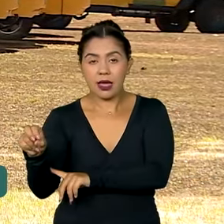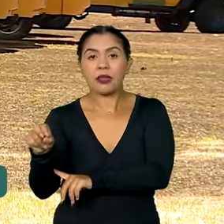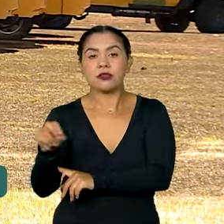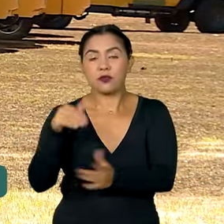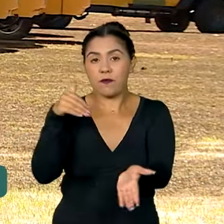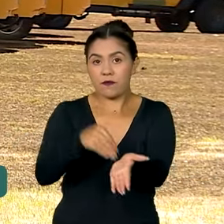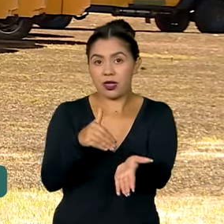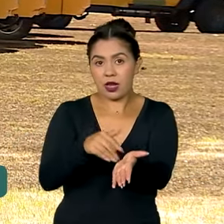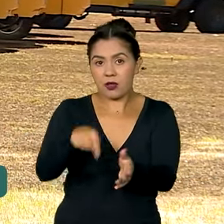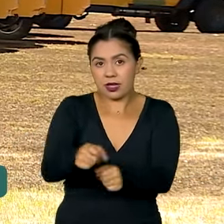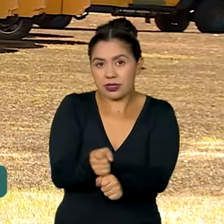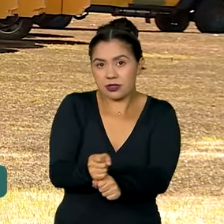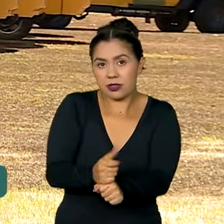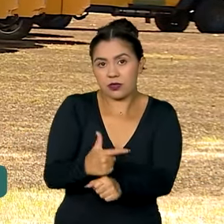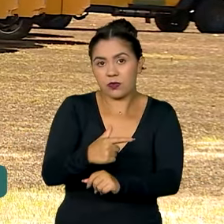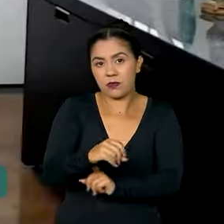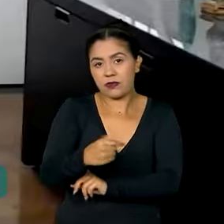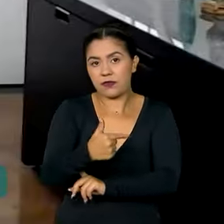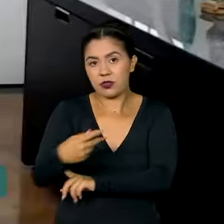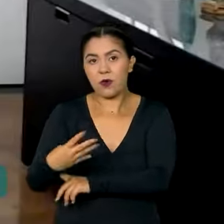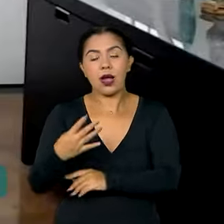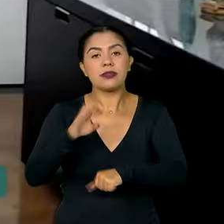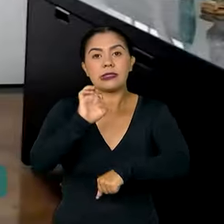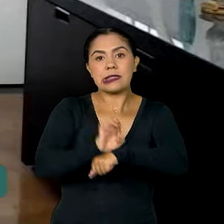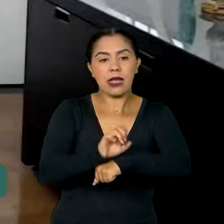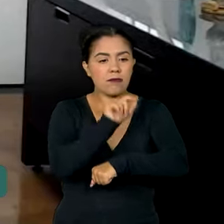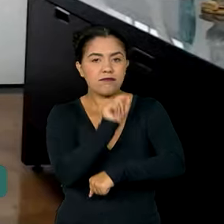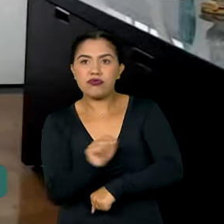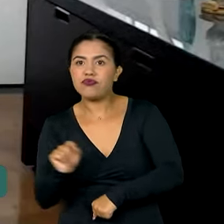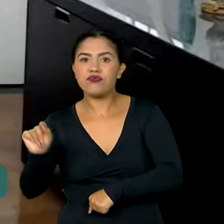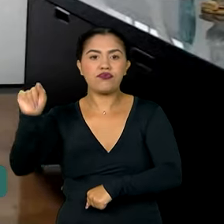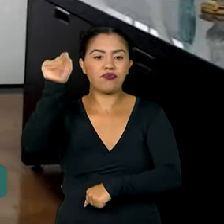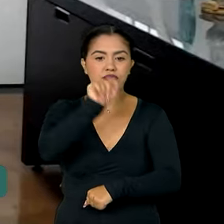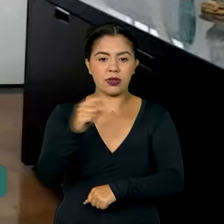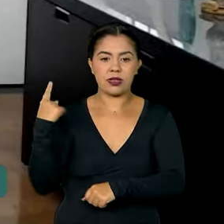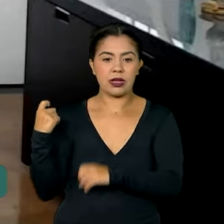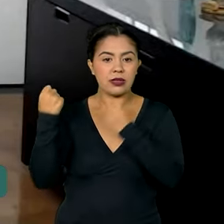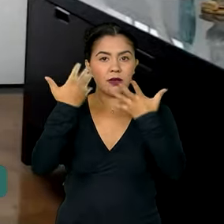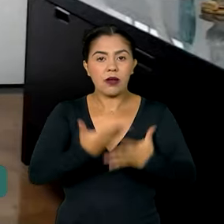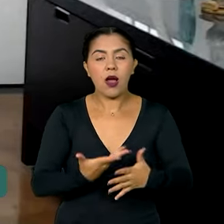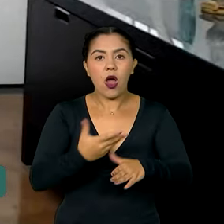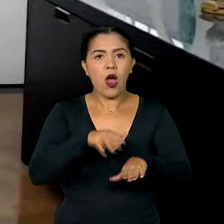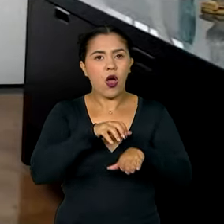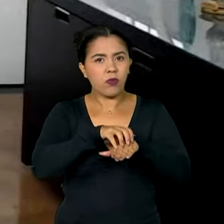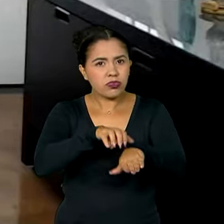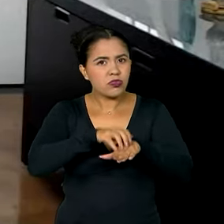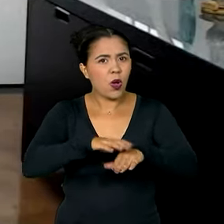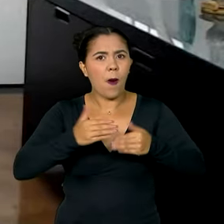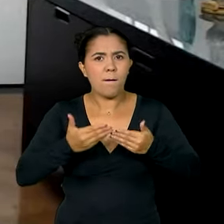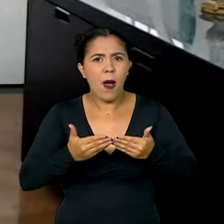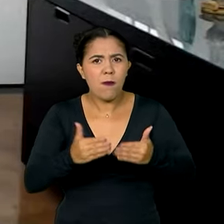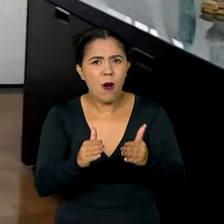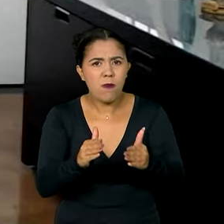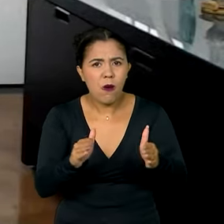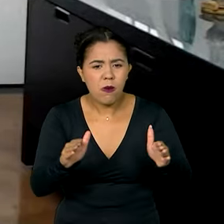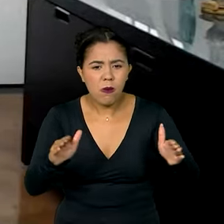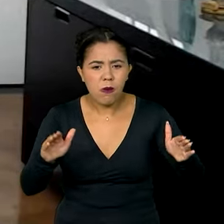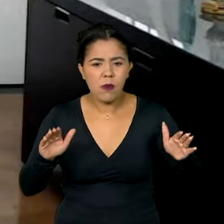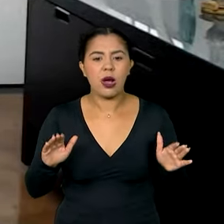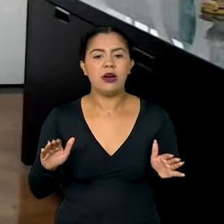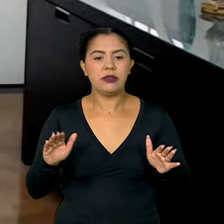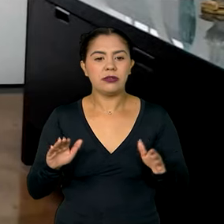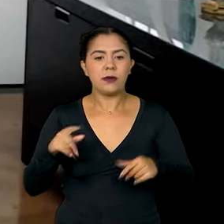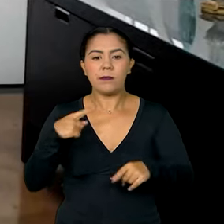ano em todos os estados do país. A nossa frota envelheceu enormemente nos anos anteriores, porque não houve